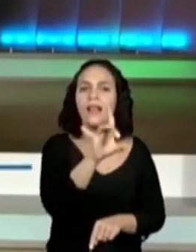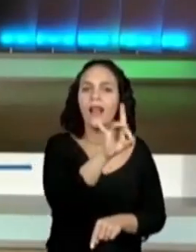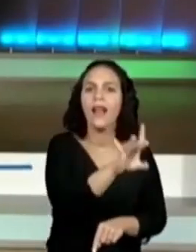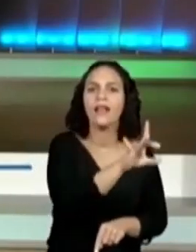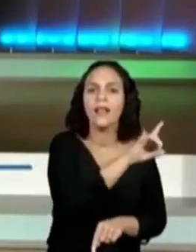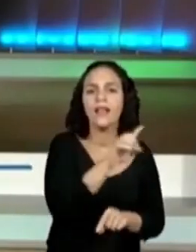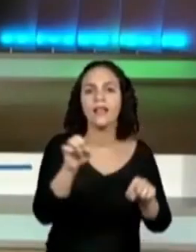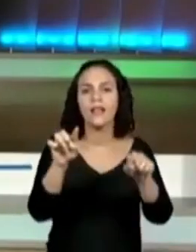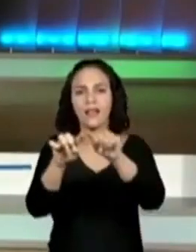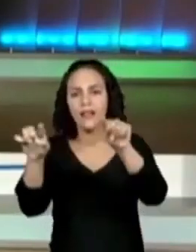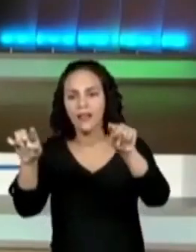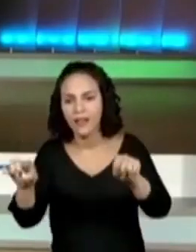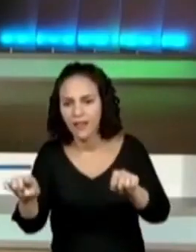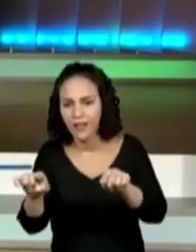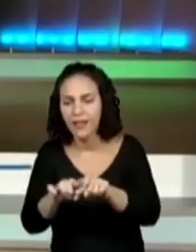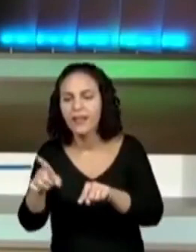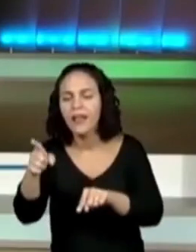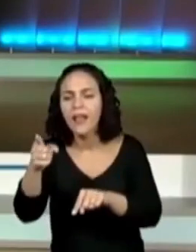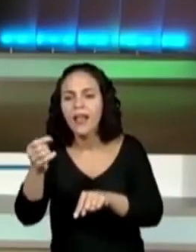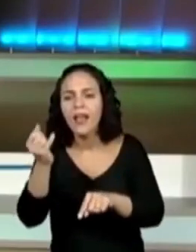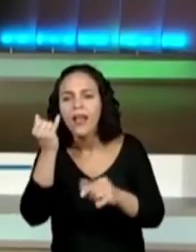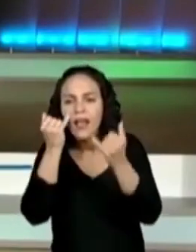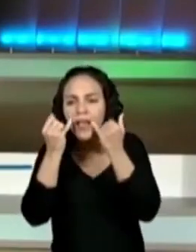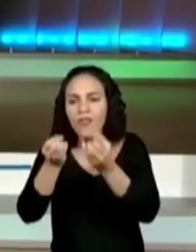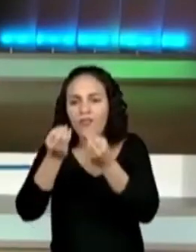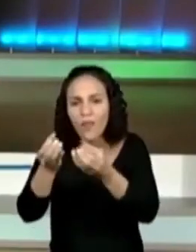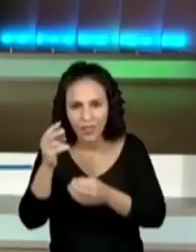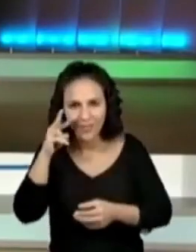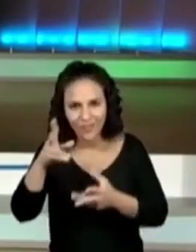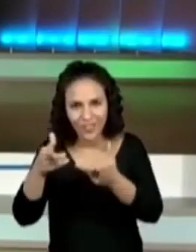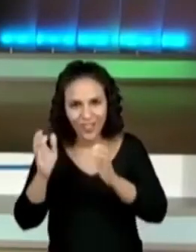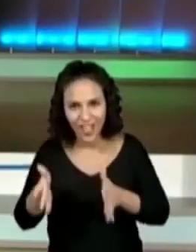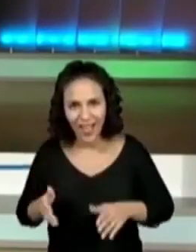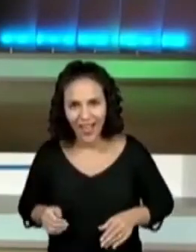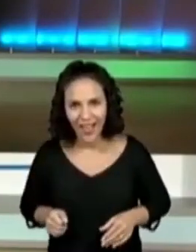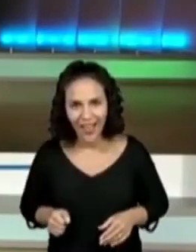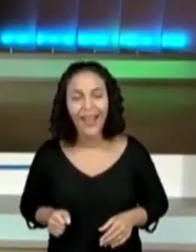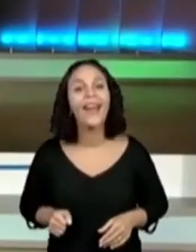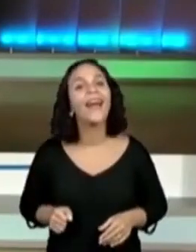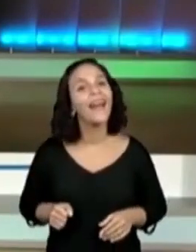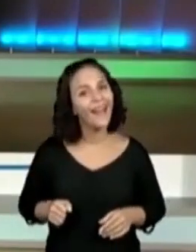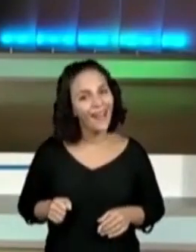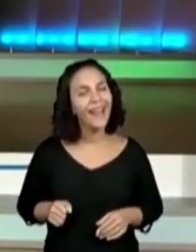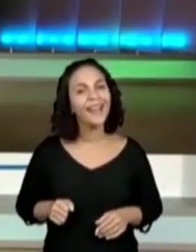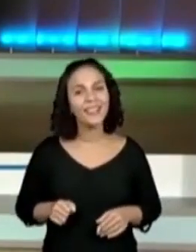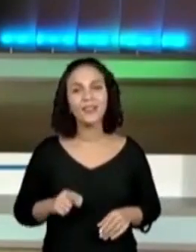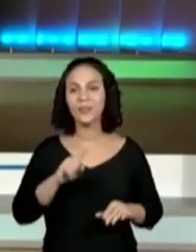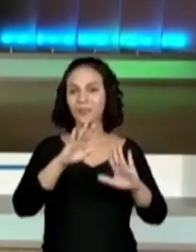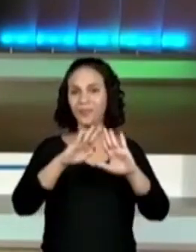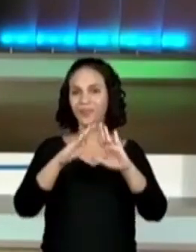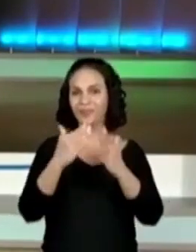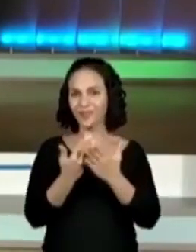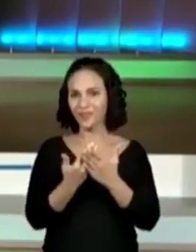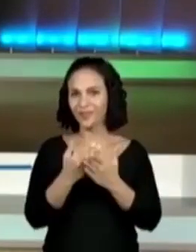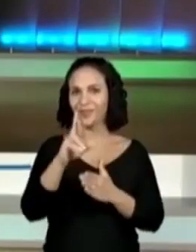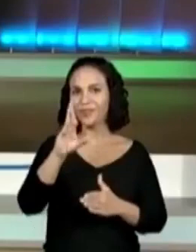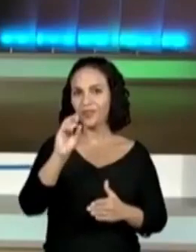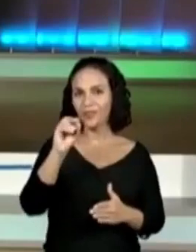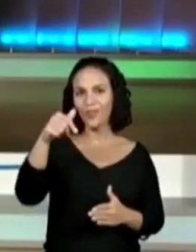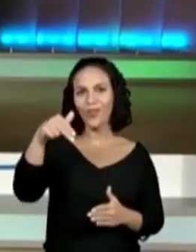deles? Quem já reparou isso? Quero ver. Olha, o pessoal já reparou. Olha que legal. A escola Roque Barbosa de Miranda, de